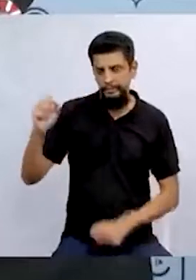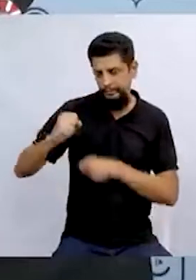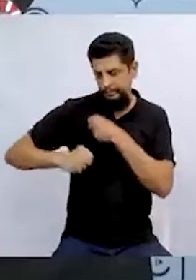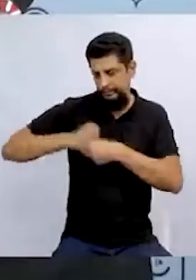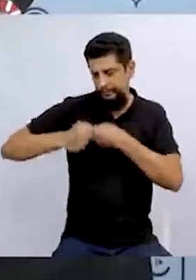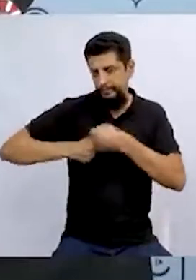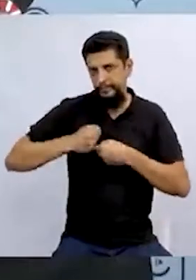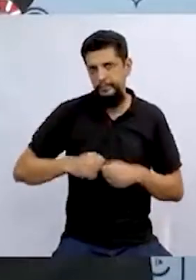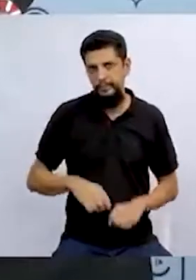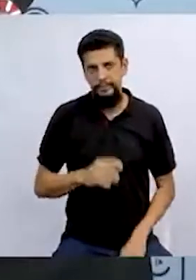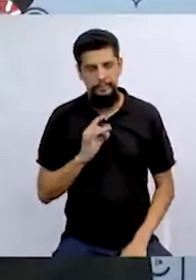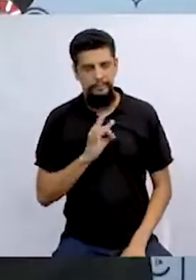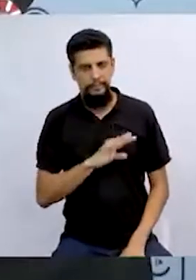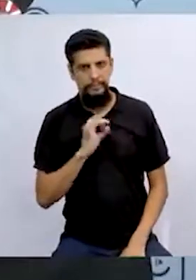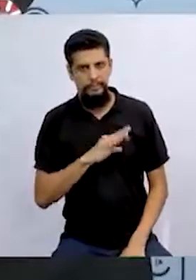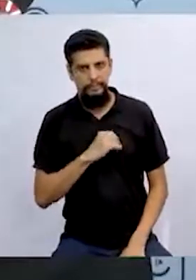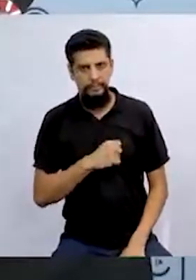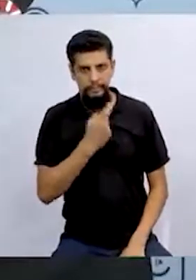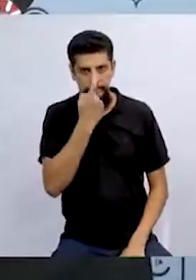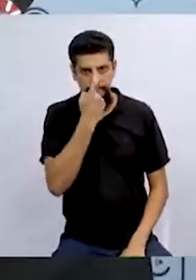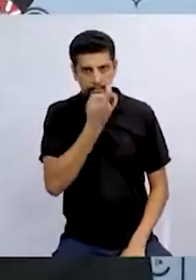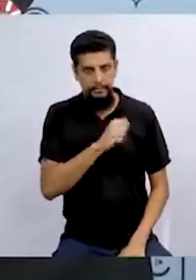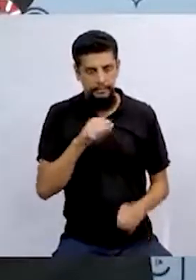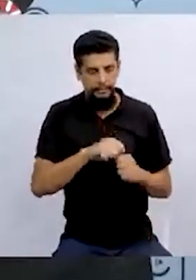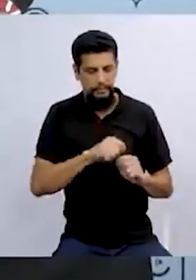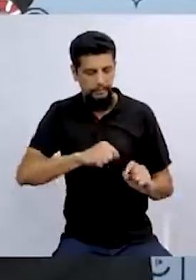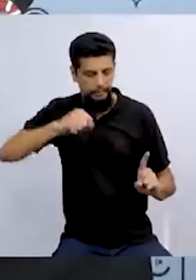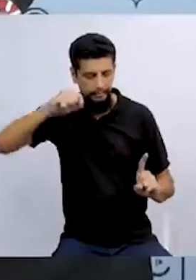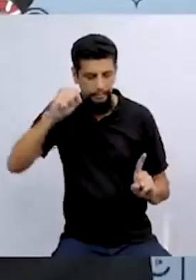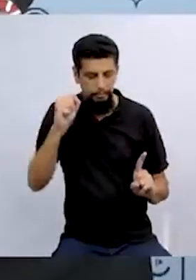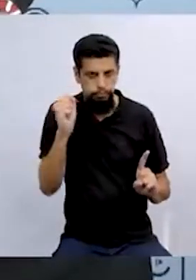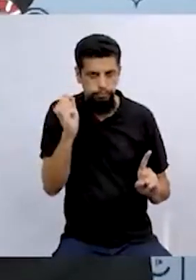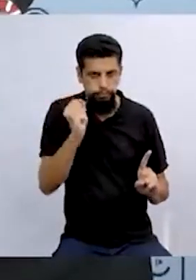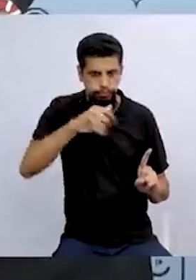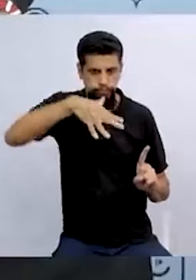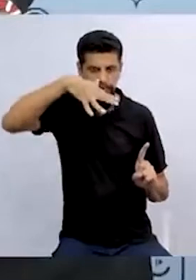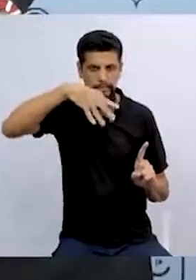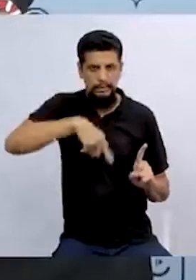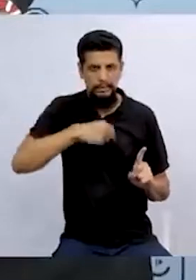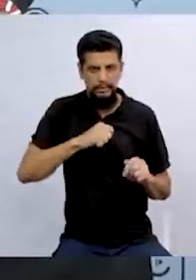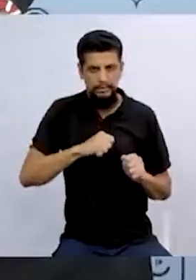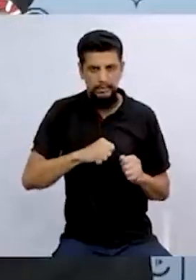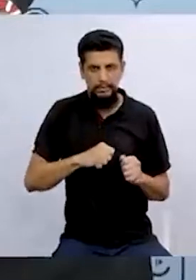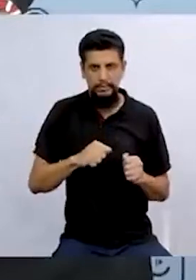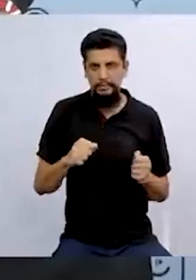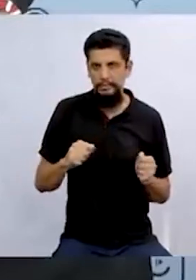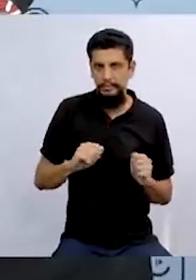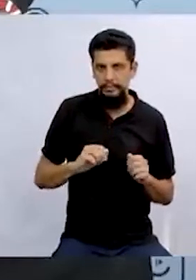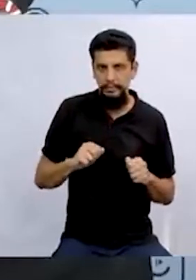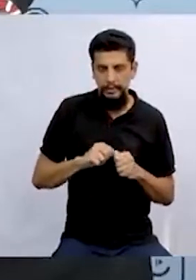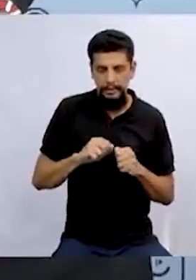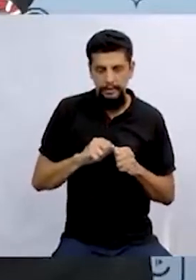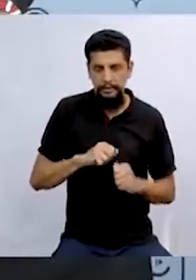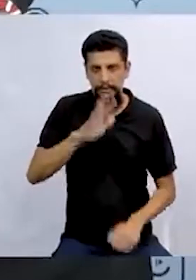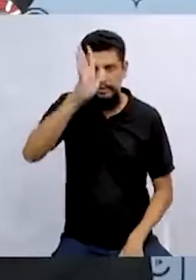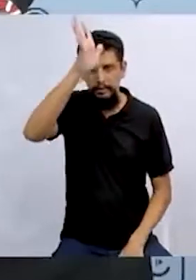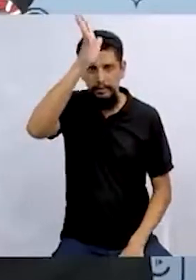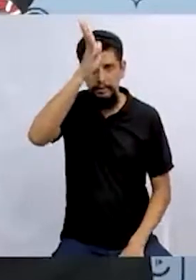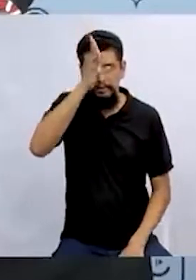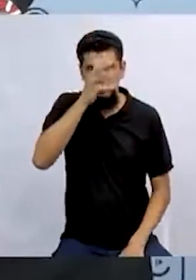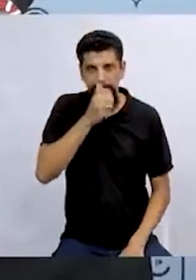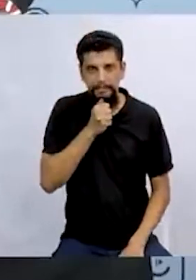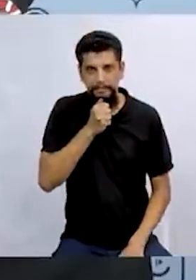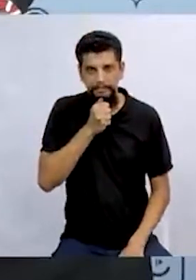correndo, com medo de que a bruxa fizesse algum feitiço e transformasse todas em frangos